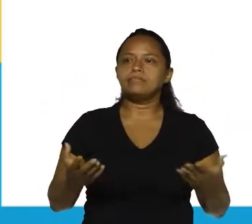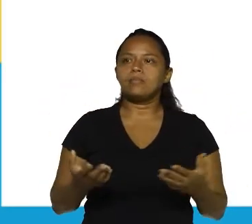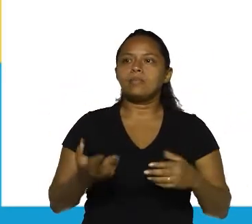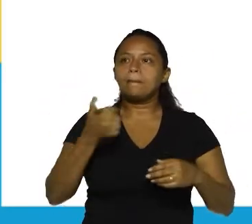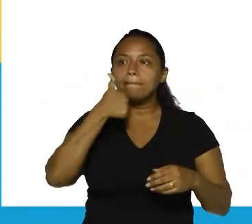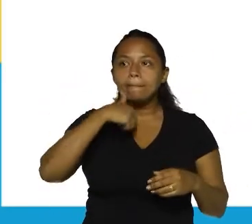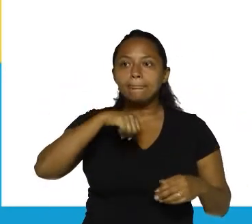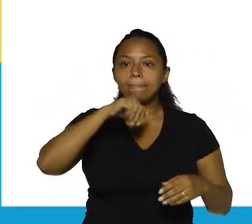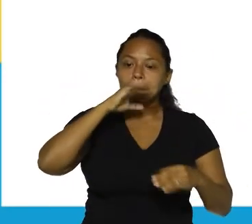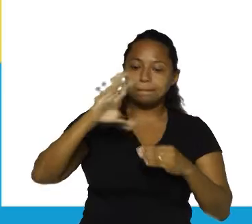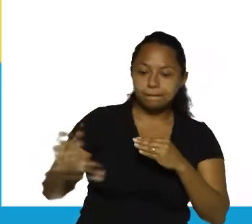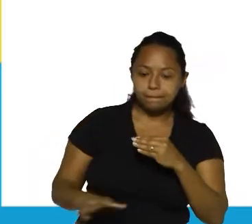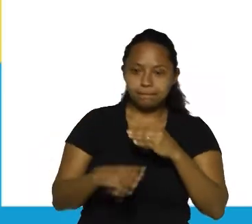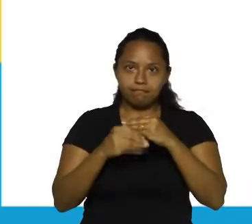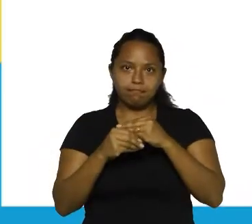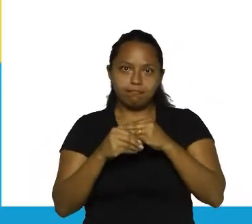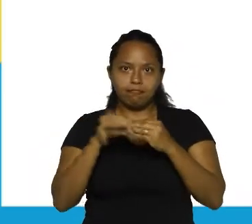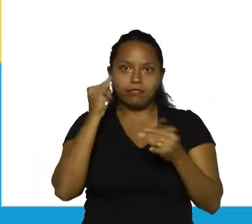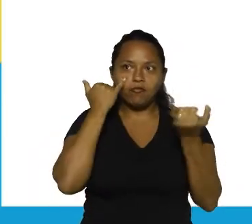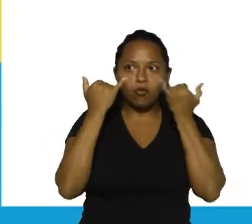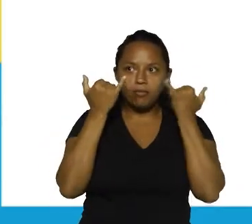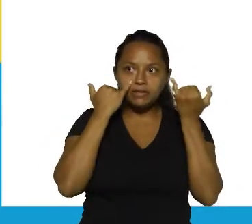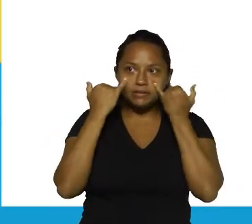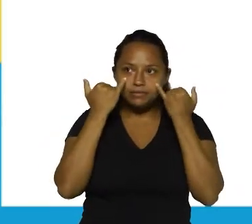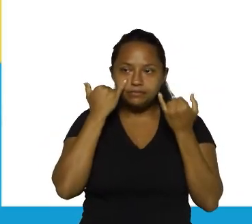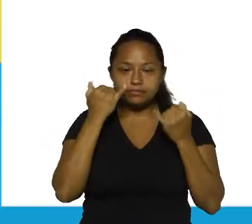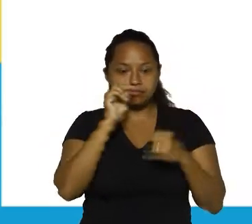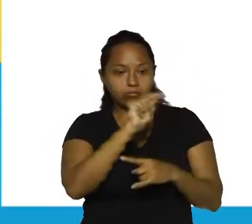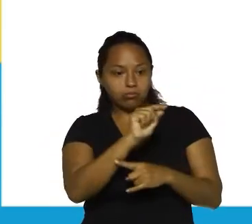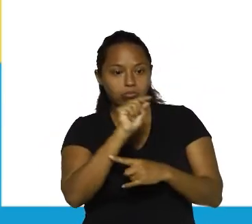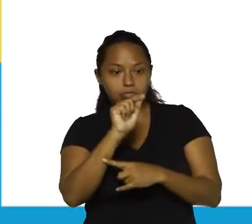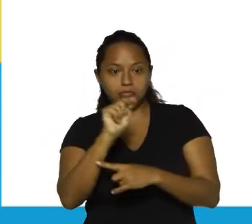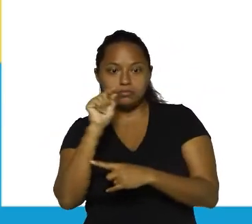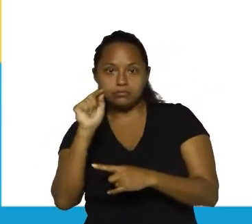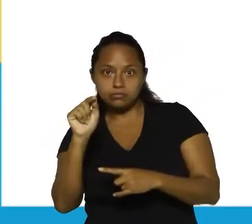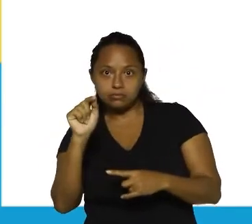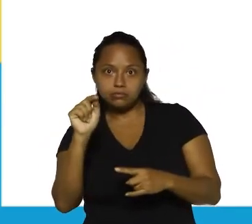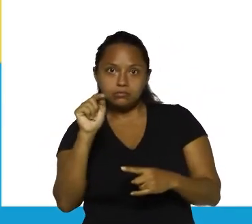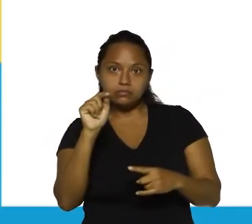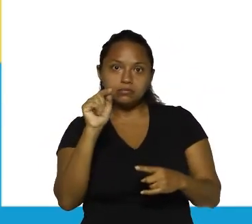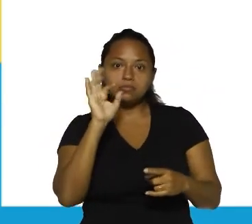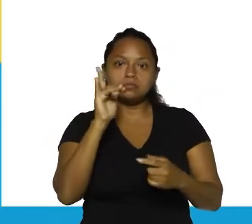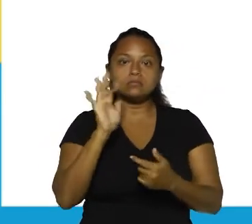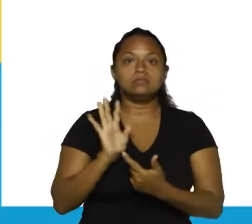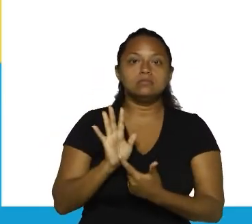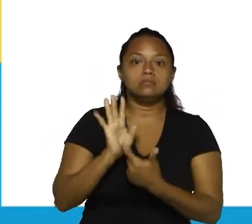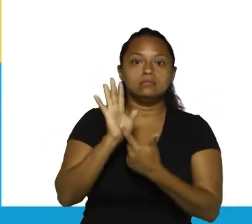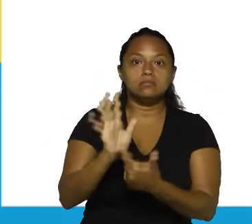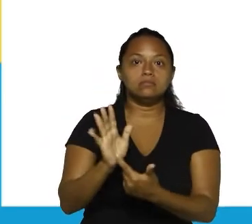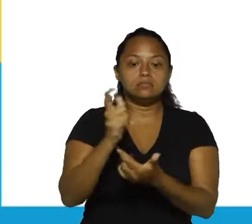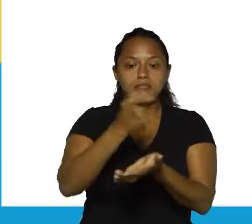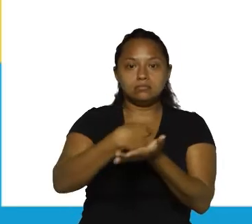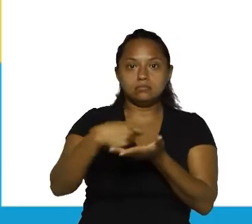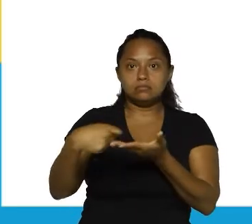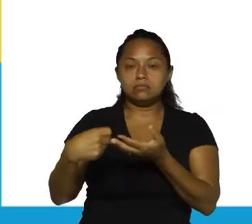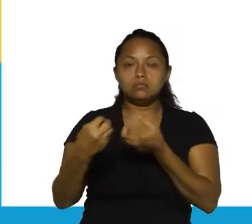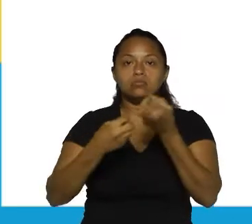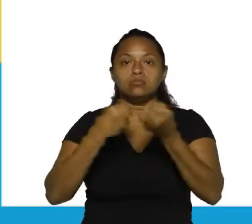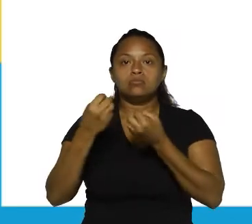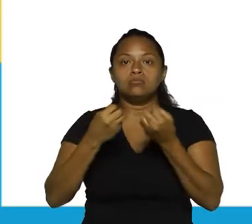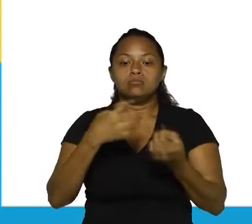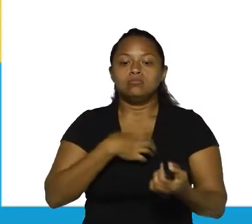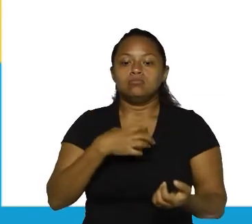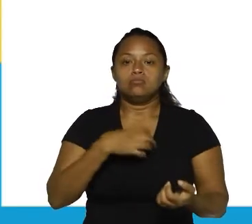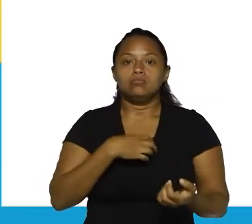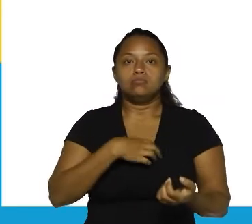completou a informação. Essas reticências servem como uma forma de representar na escrita a